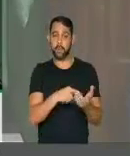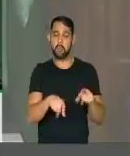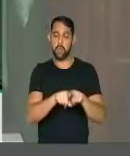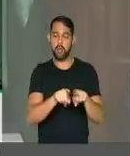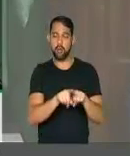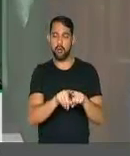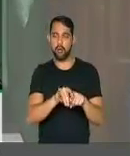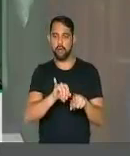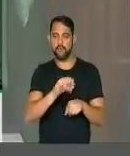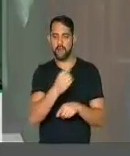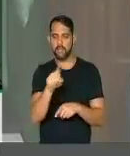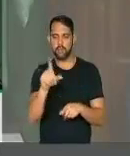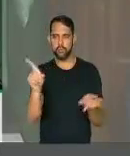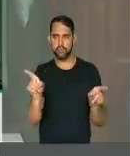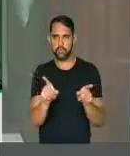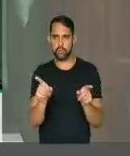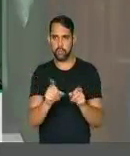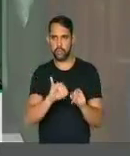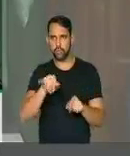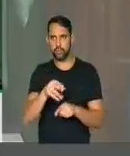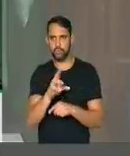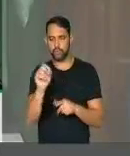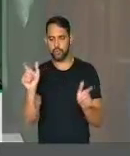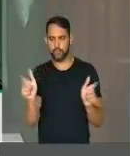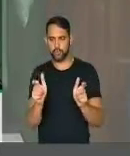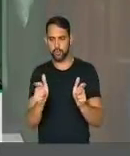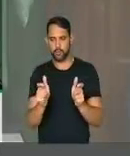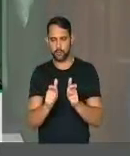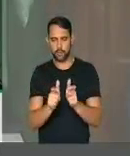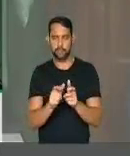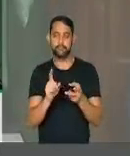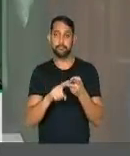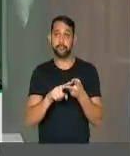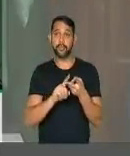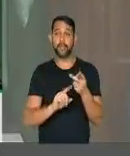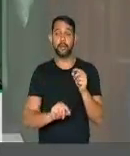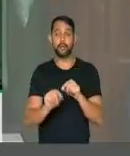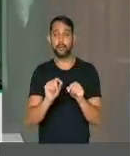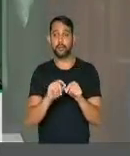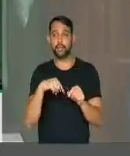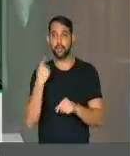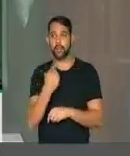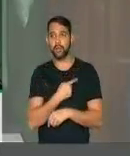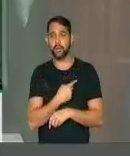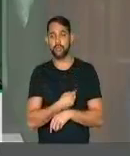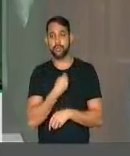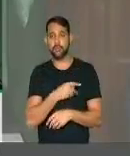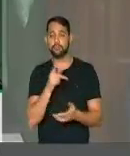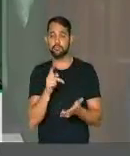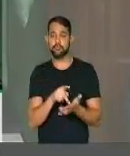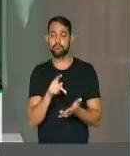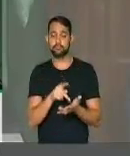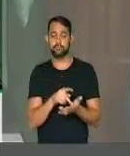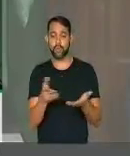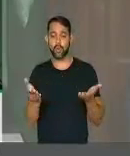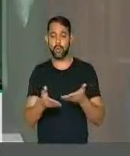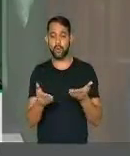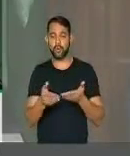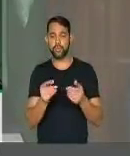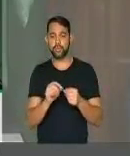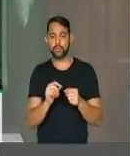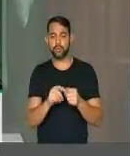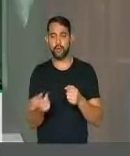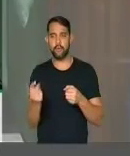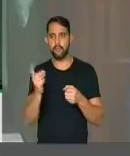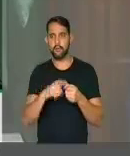a inflação caiu, os juros vêm caindo, e nós estamos, sim, hoje, com